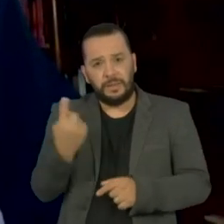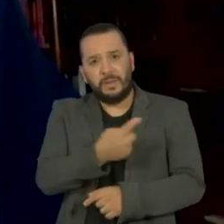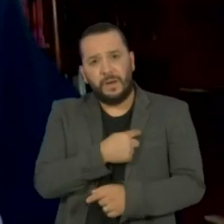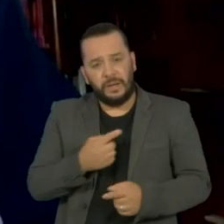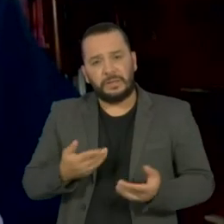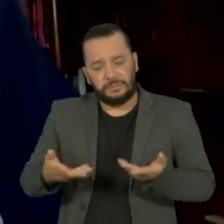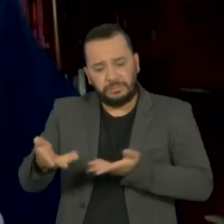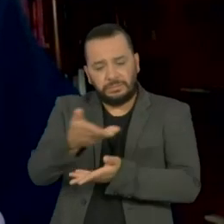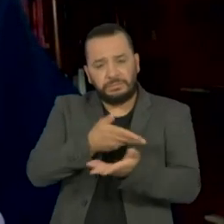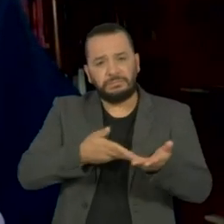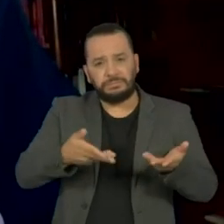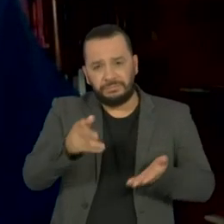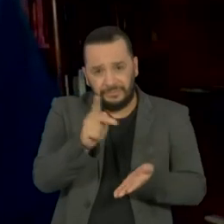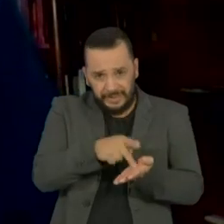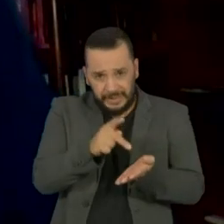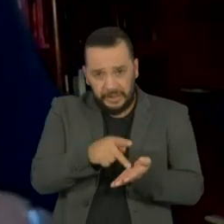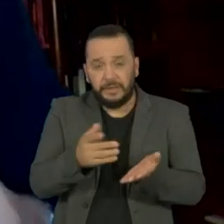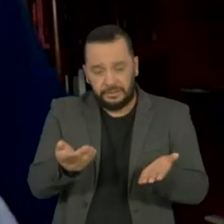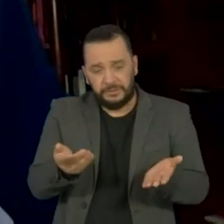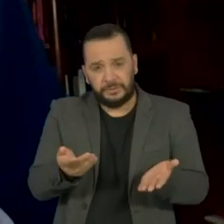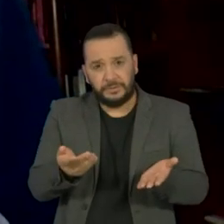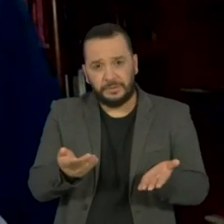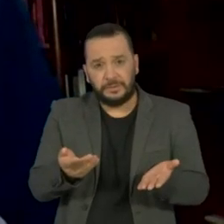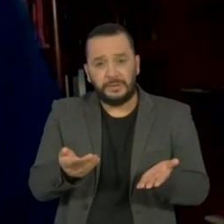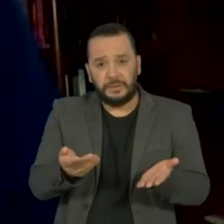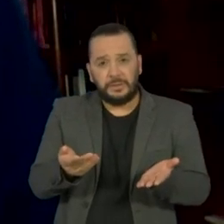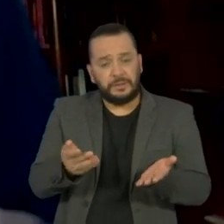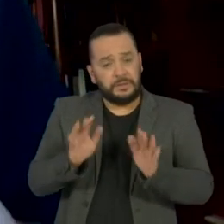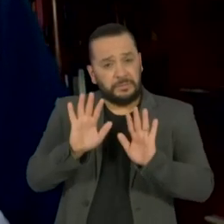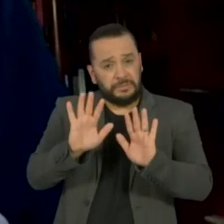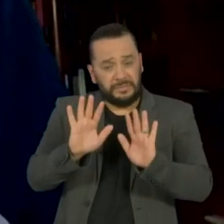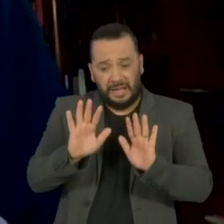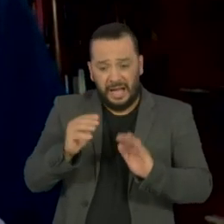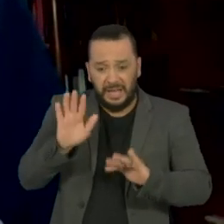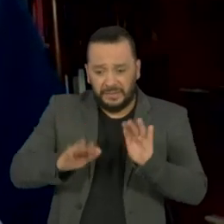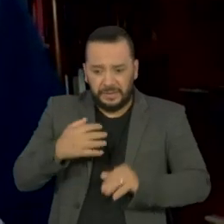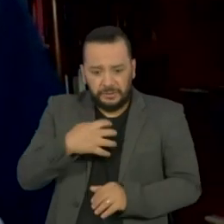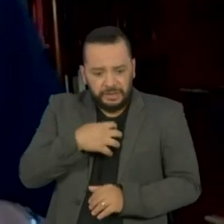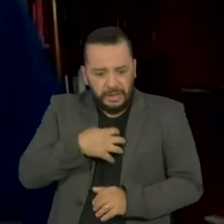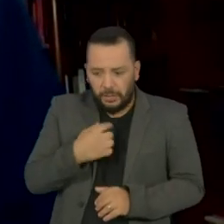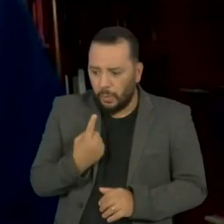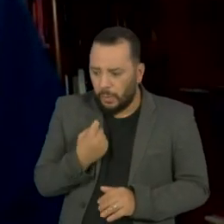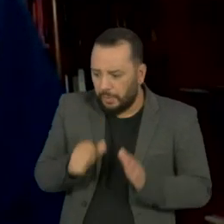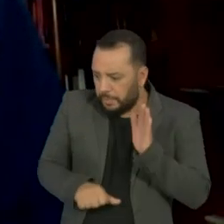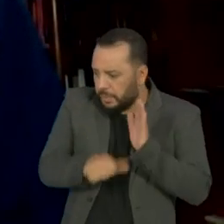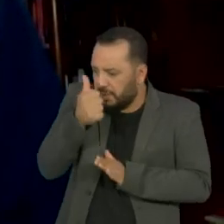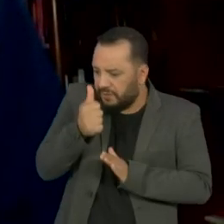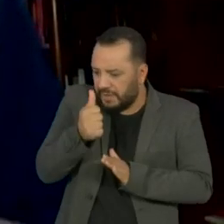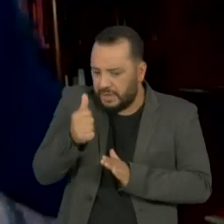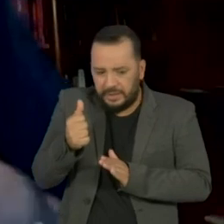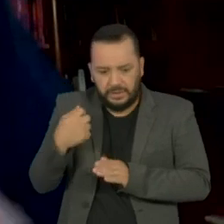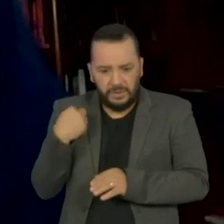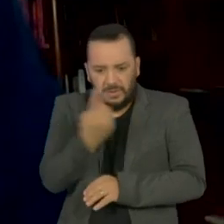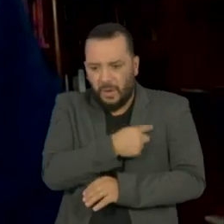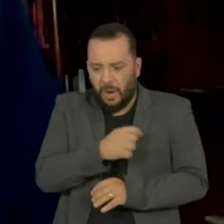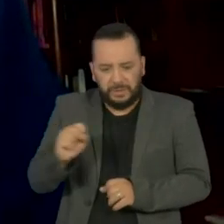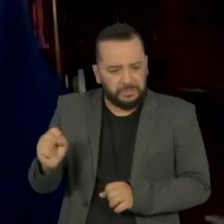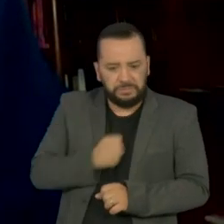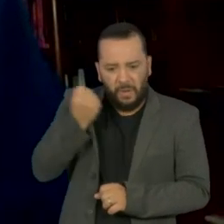excepcionalidade que nos contraria, que nos irrita, mas que ele é também,